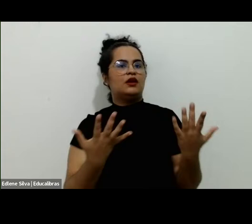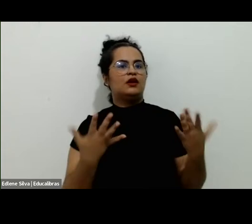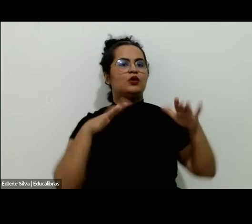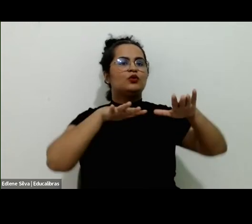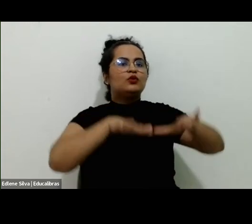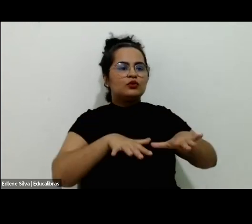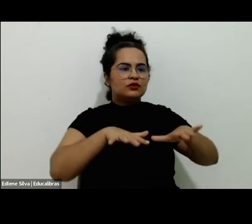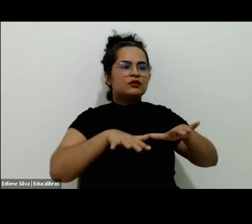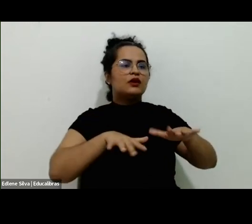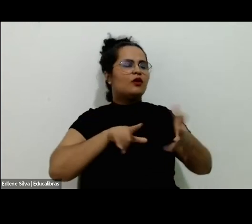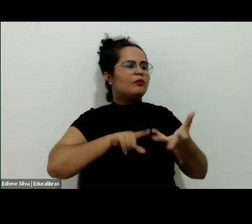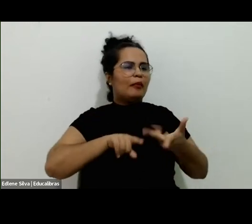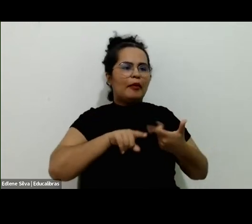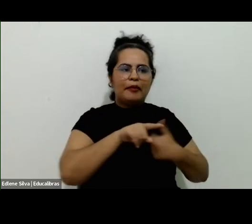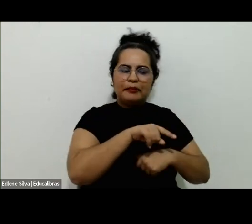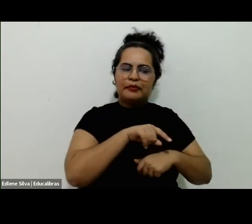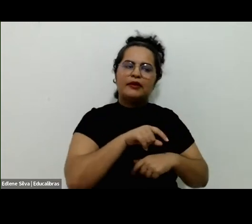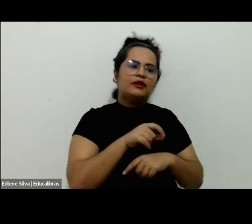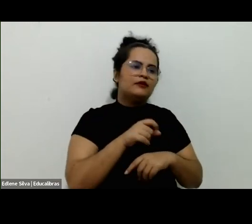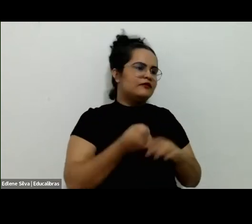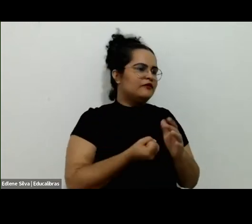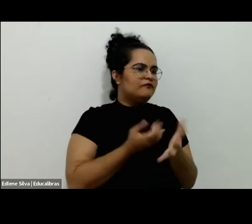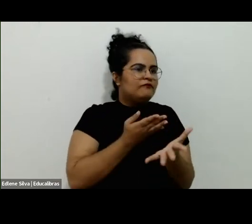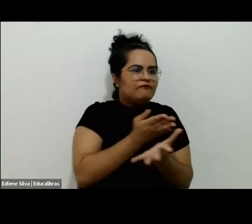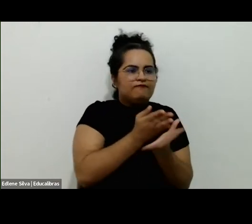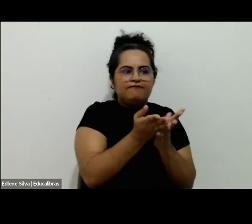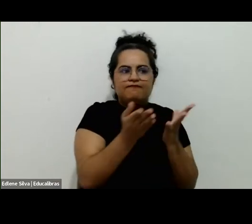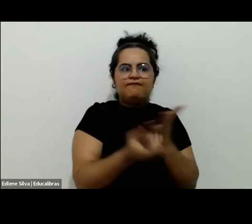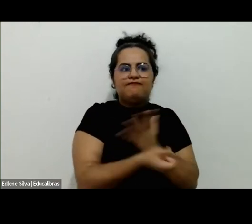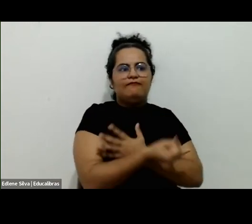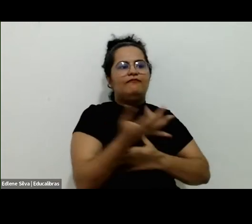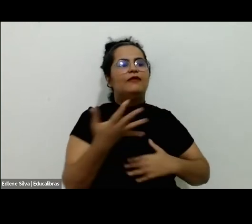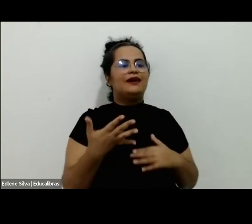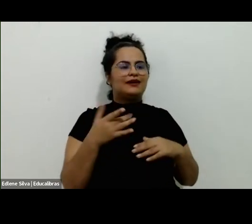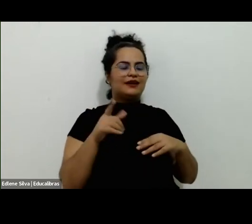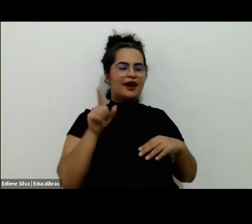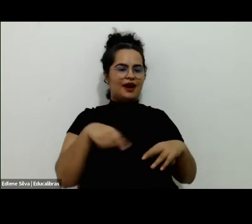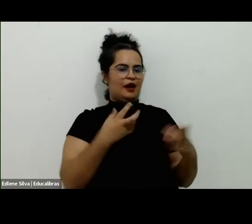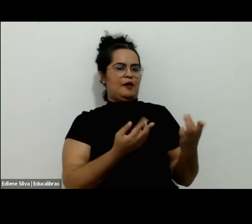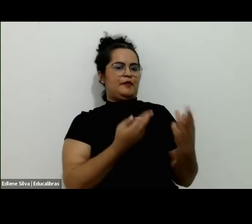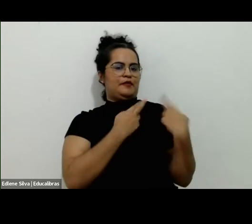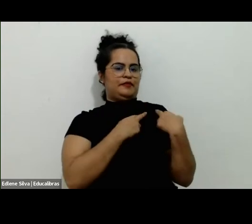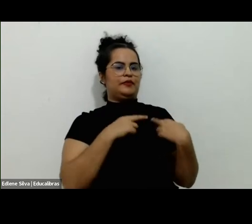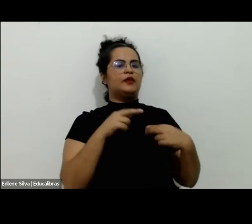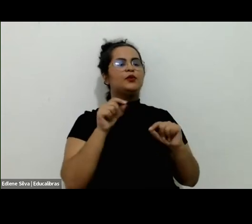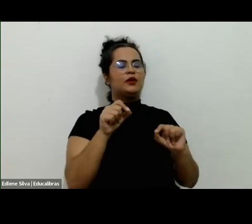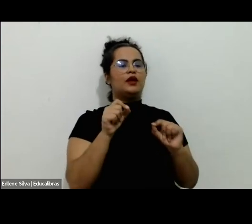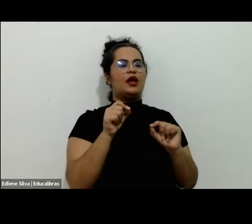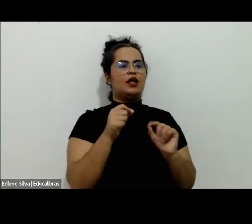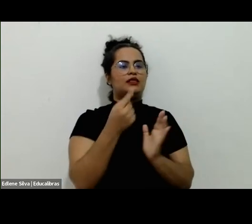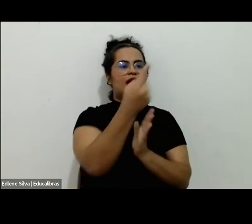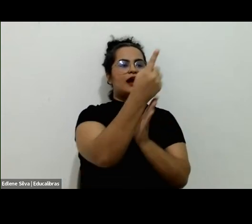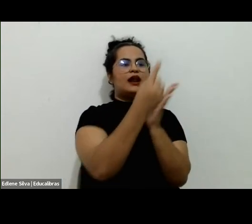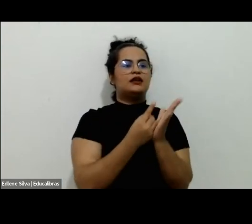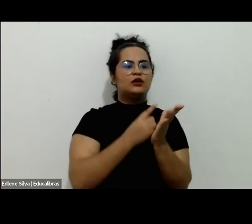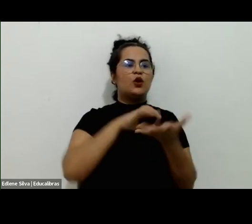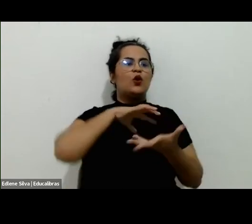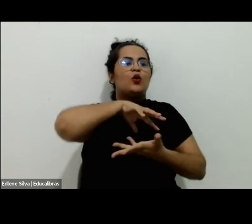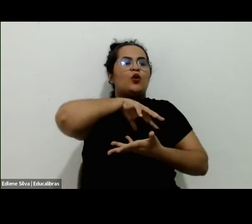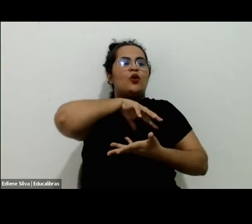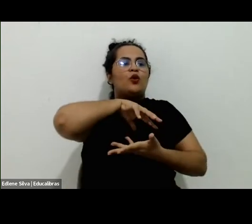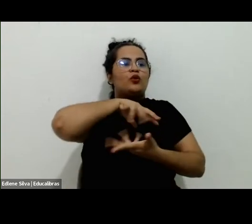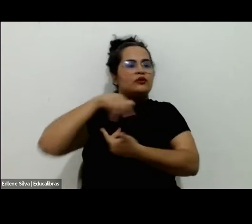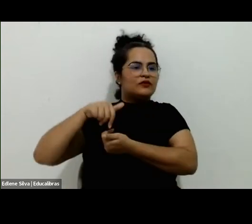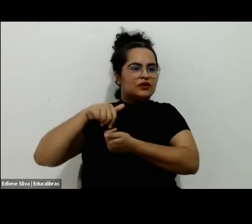em várias pontas, enfim, é algo que a gente tem se comprometido, e também elementos como a Declaração Universal dos Direitos Humanos. O Luiz